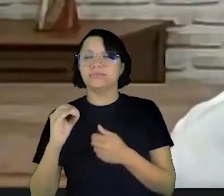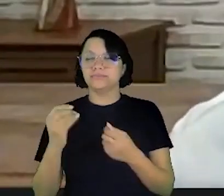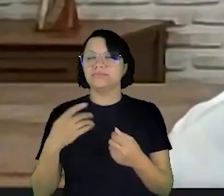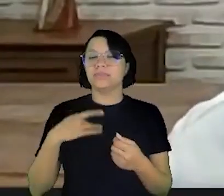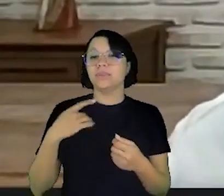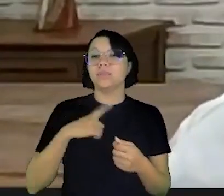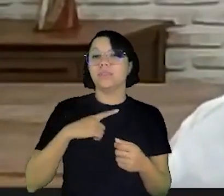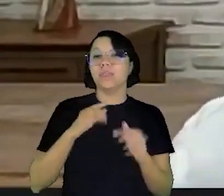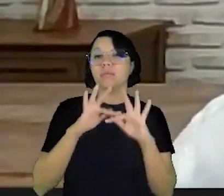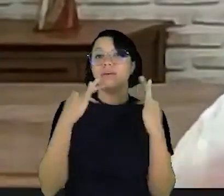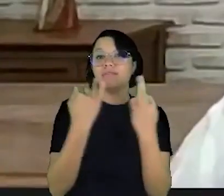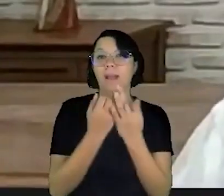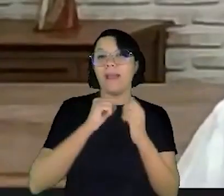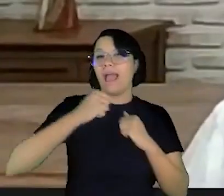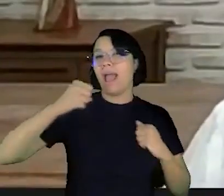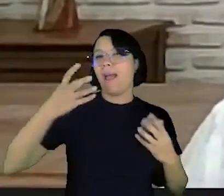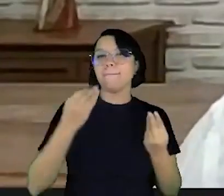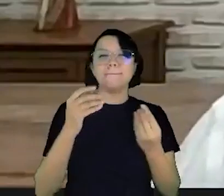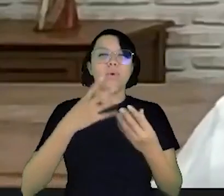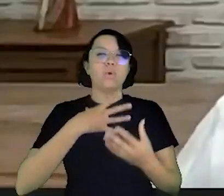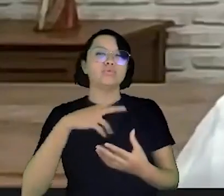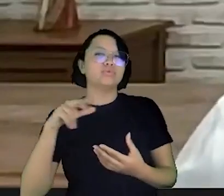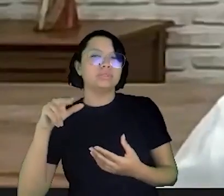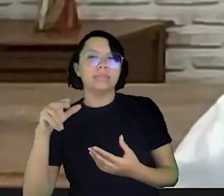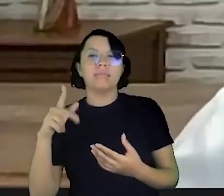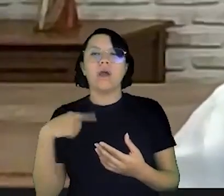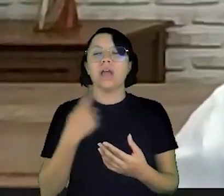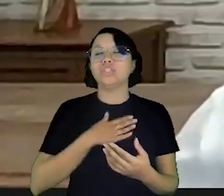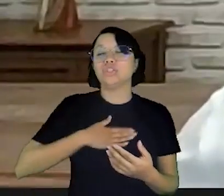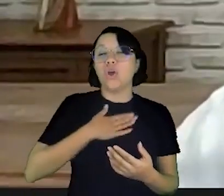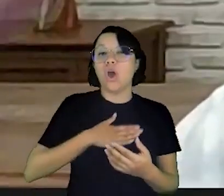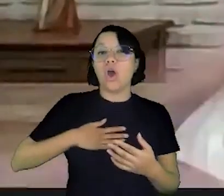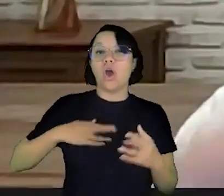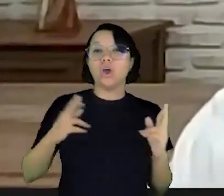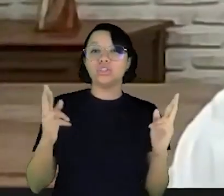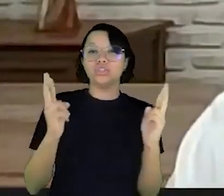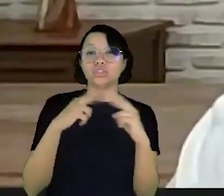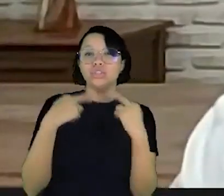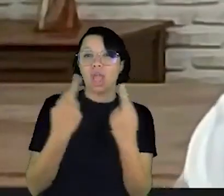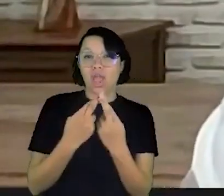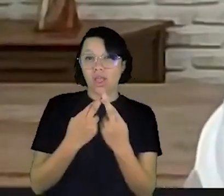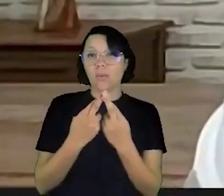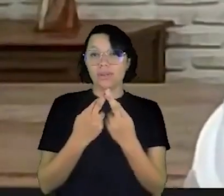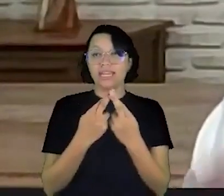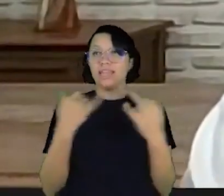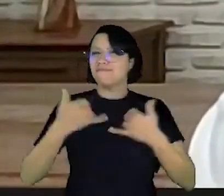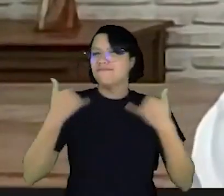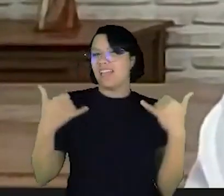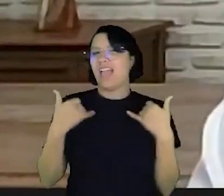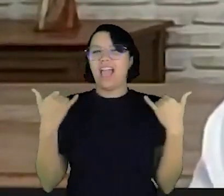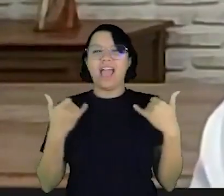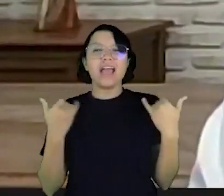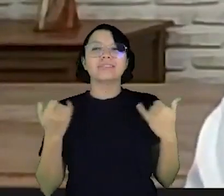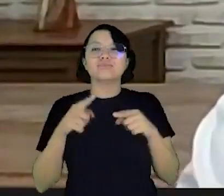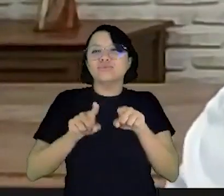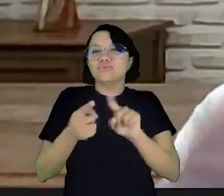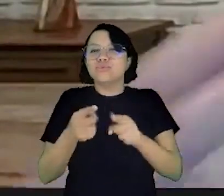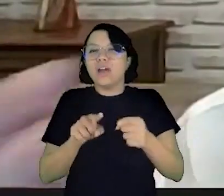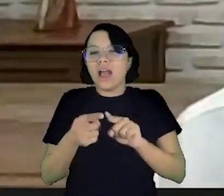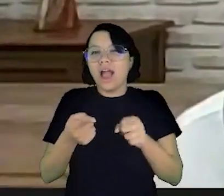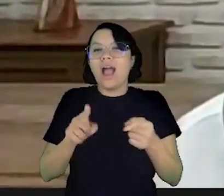criado numa família grande ainda tenho uma família grande com muitos irmãos e a gente gosta de se reunir em casa e de fazer